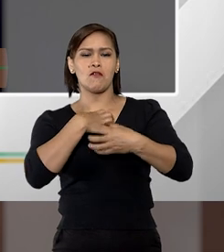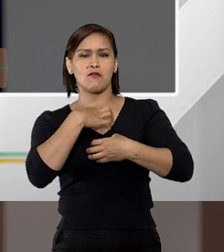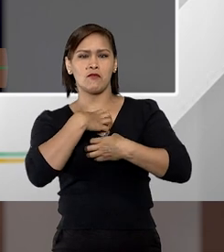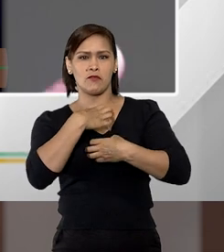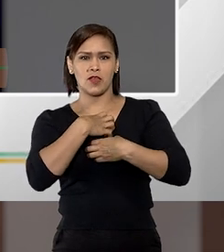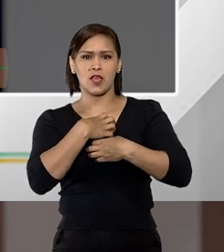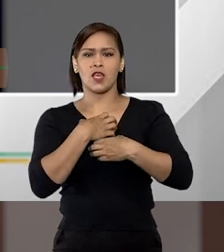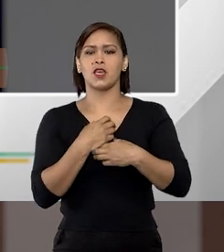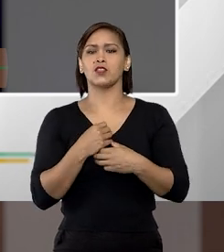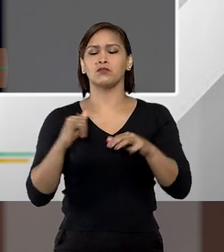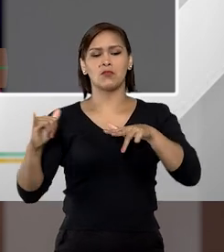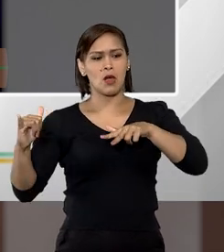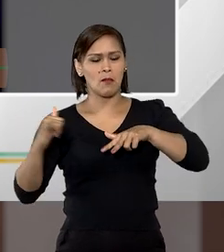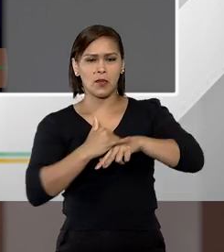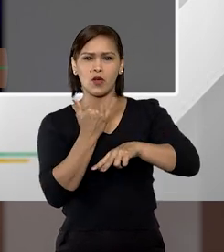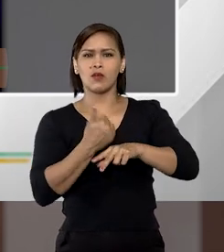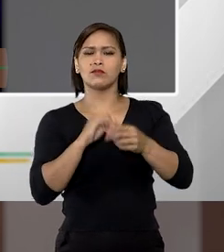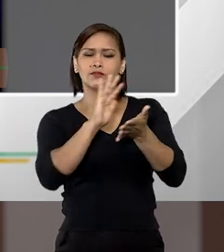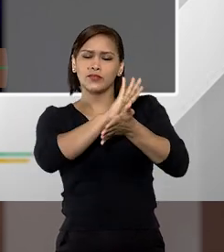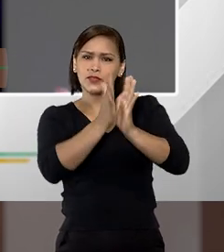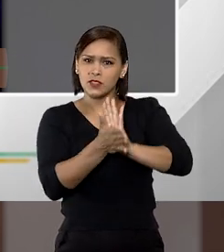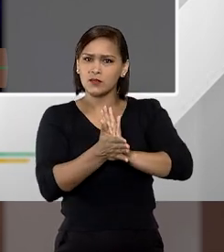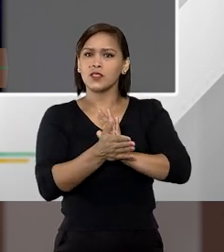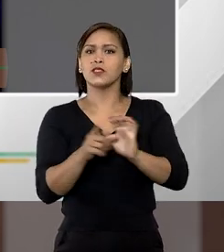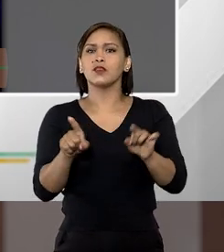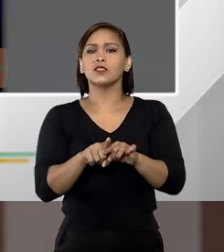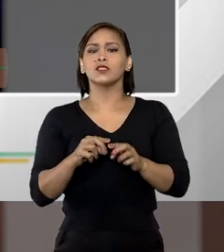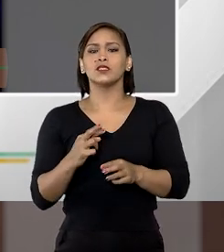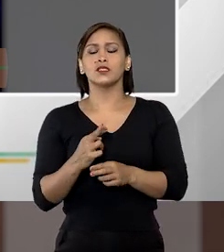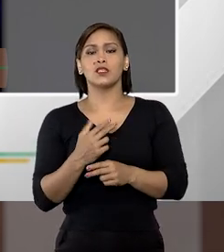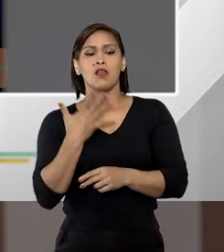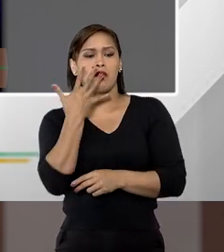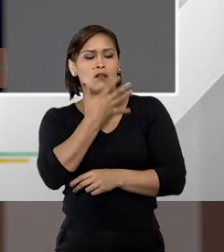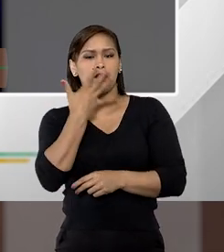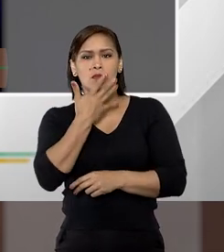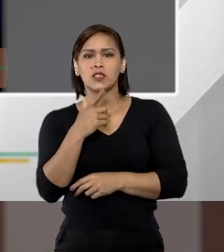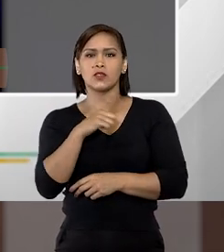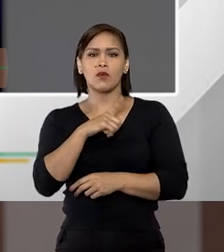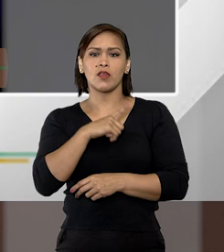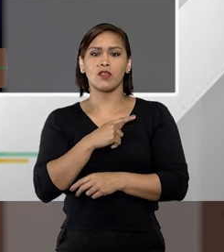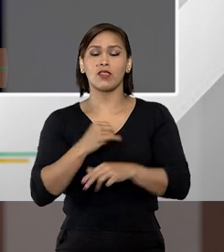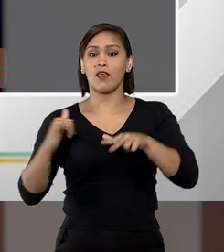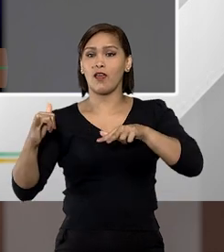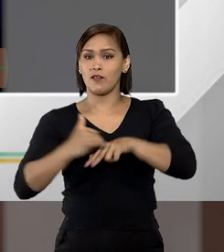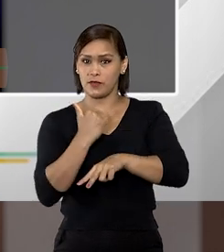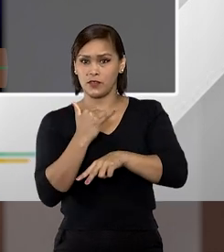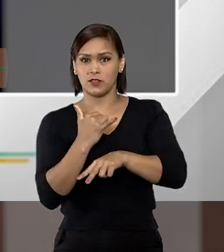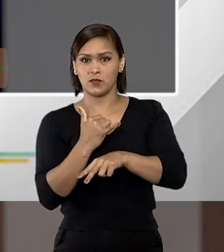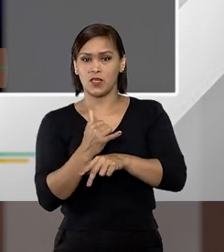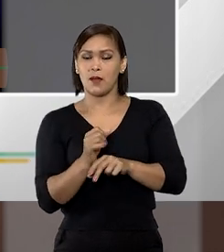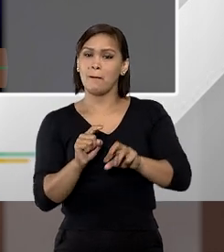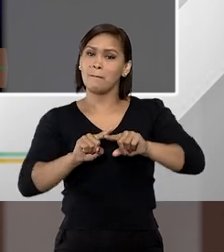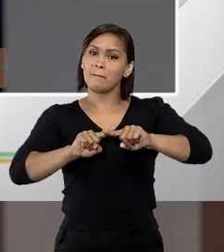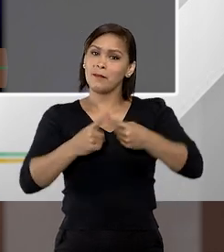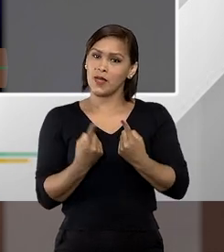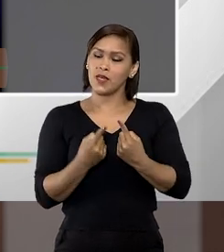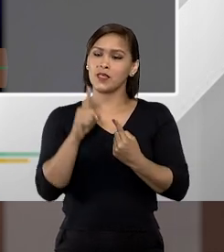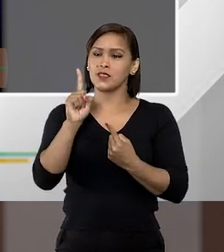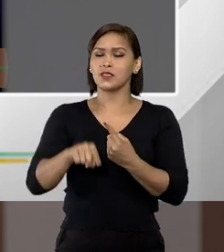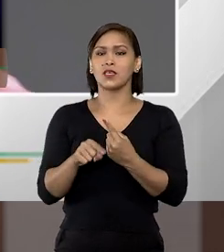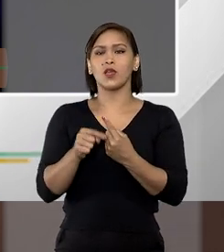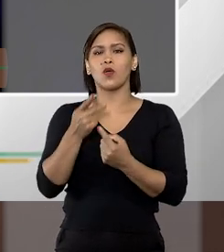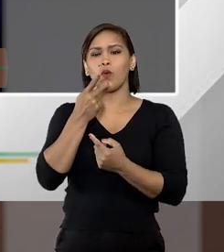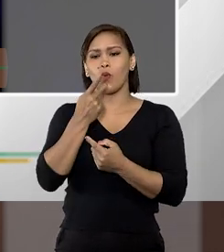posse, menosprezo, discriminação e paixão que possui em relação à vítima, tá? Só que,